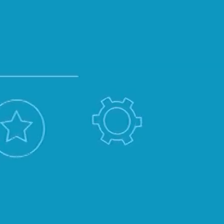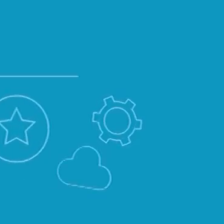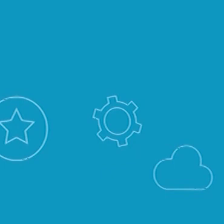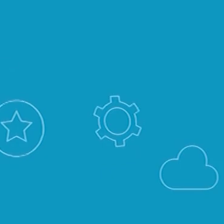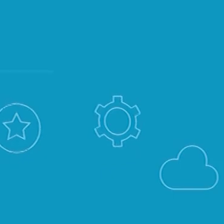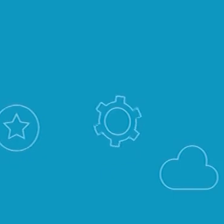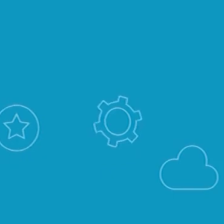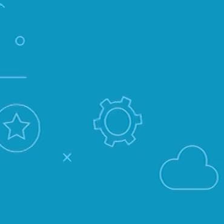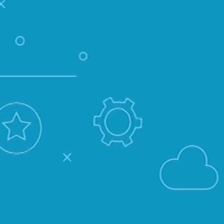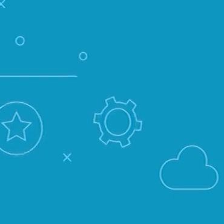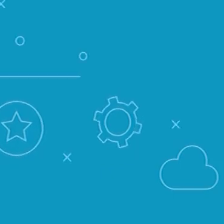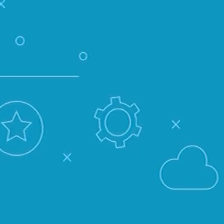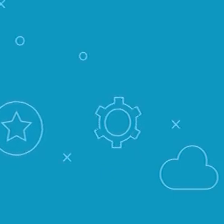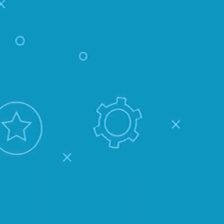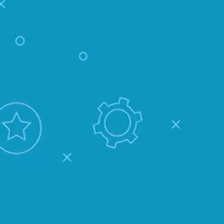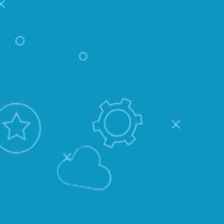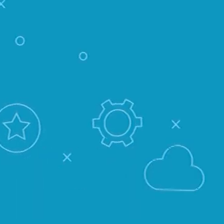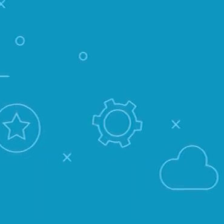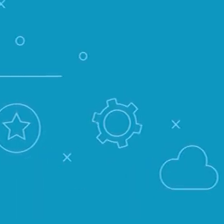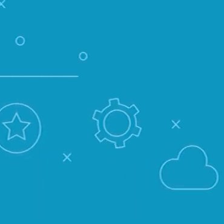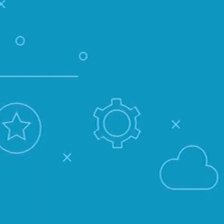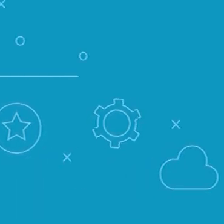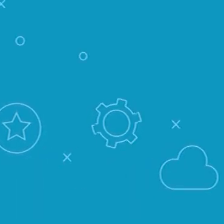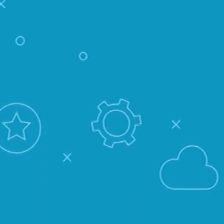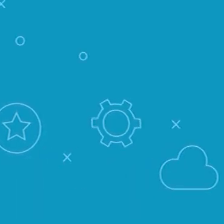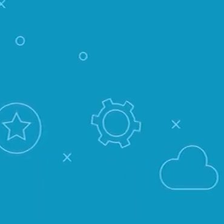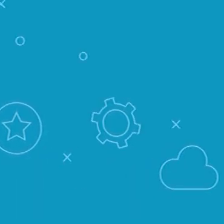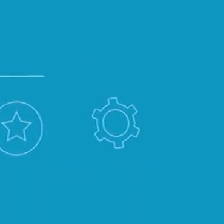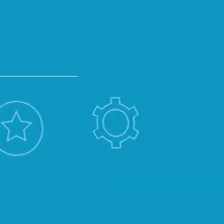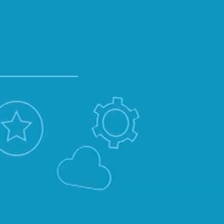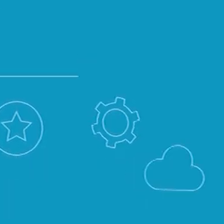Quintena Coelho Transcrição e Legendas Coelho